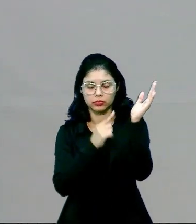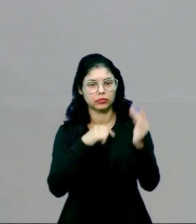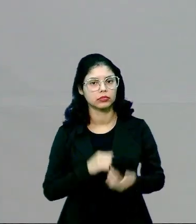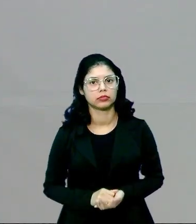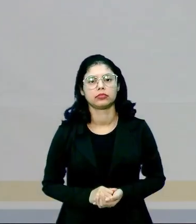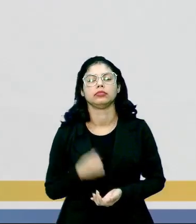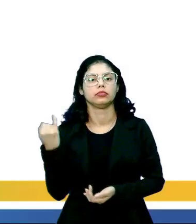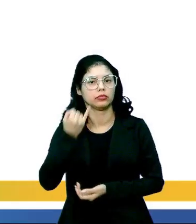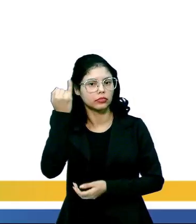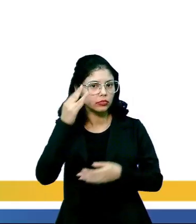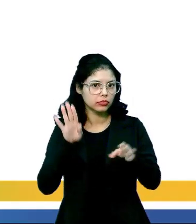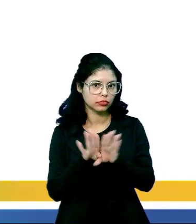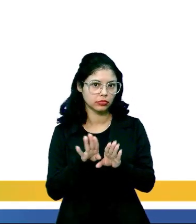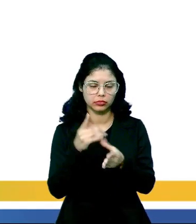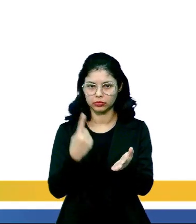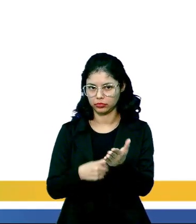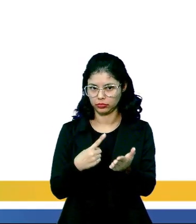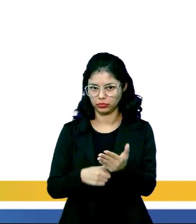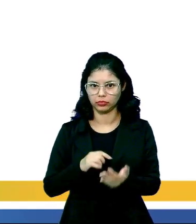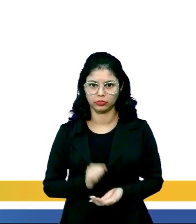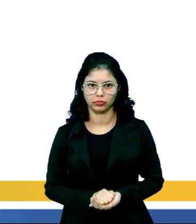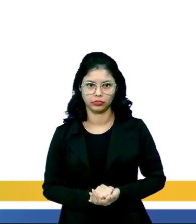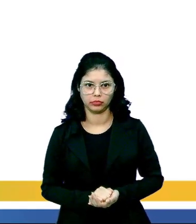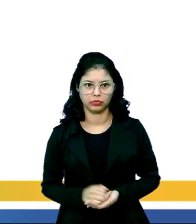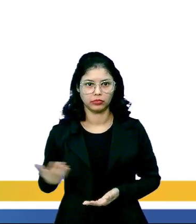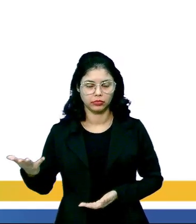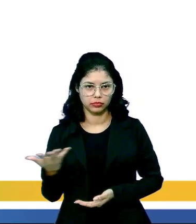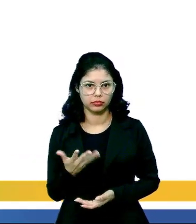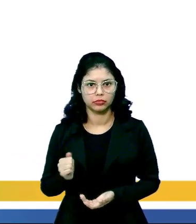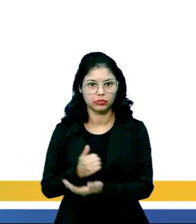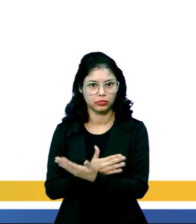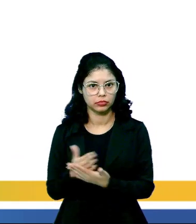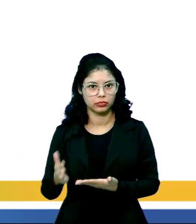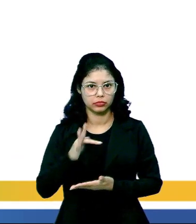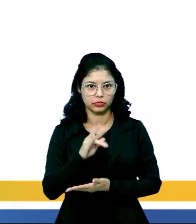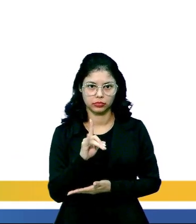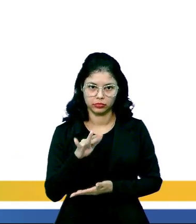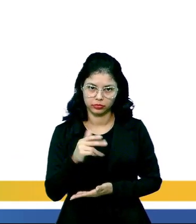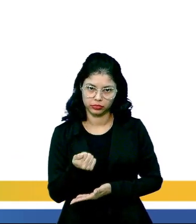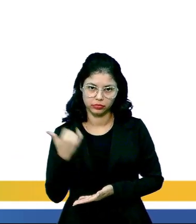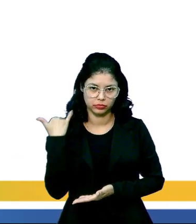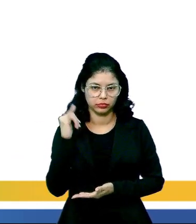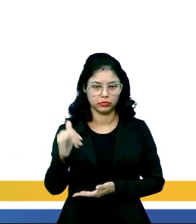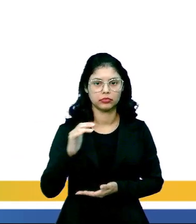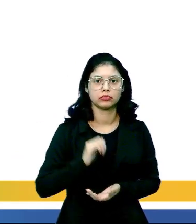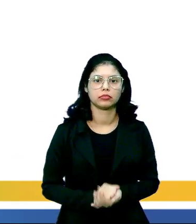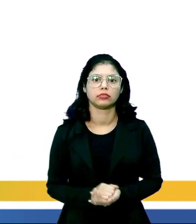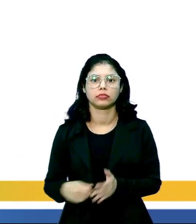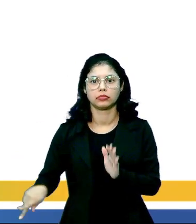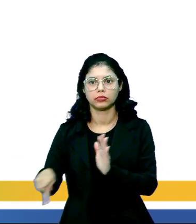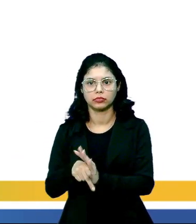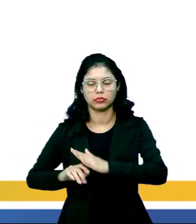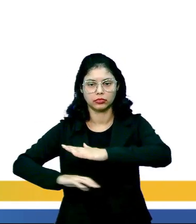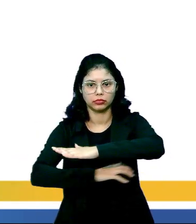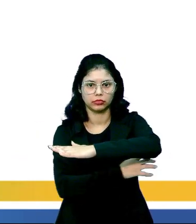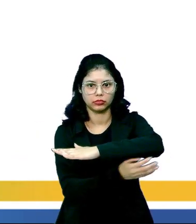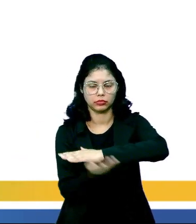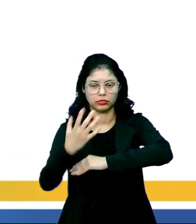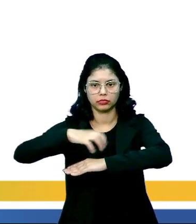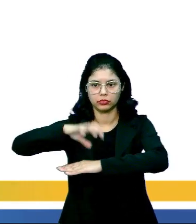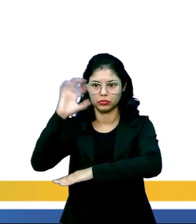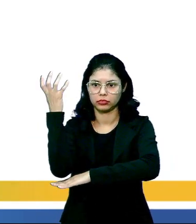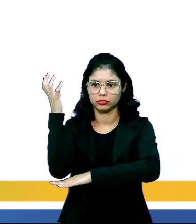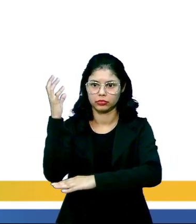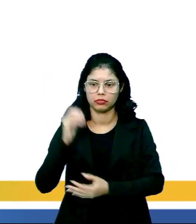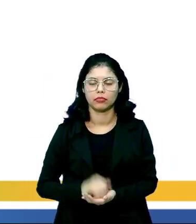importante. Então ela é considerada aí a base. Inicia o fluxo de energia dos ecossistemas,